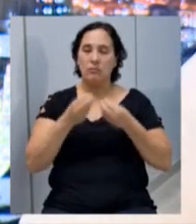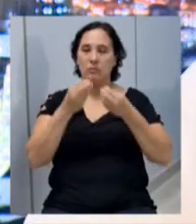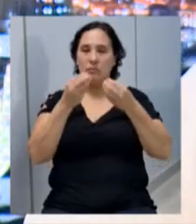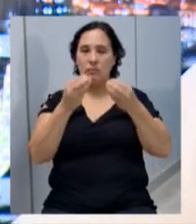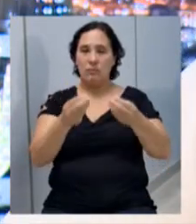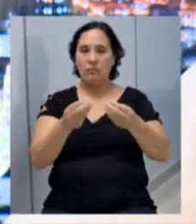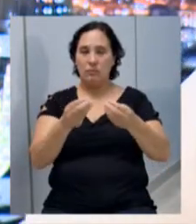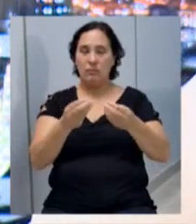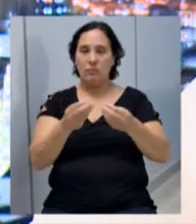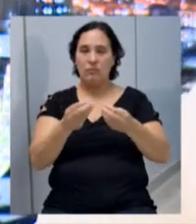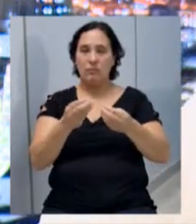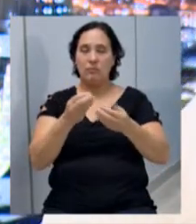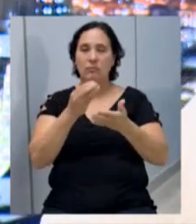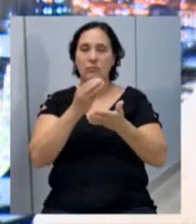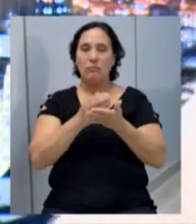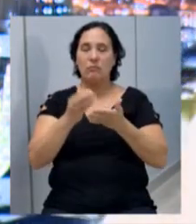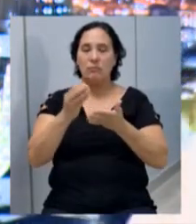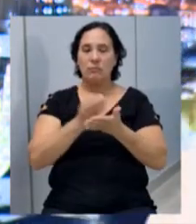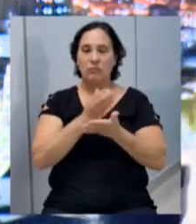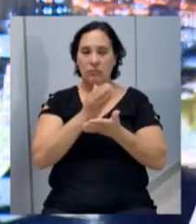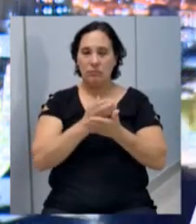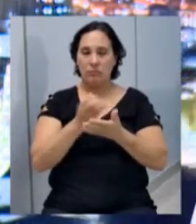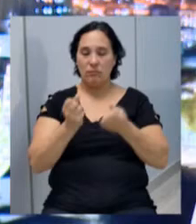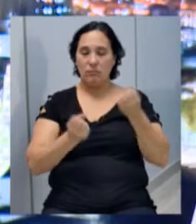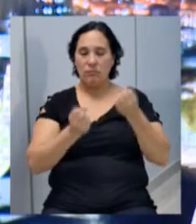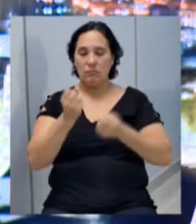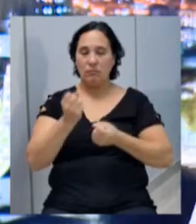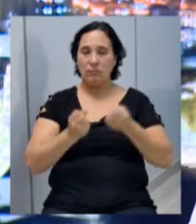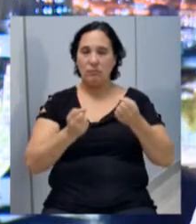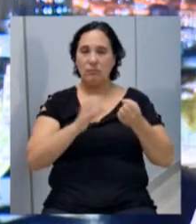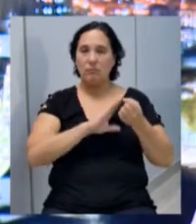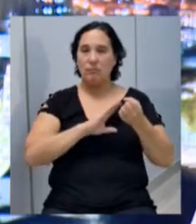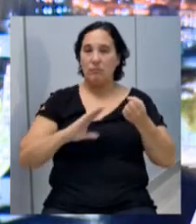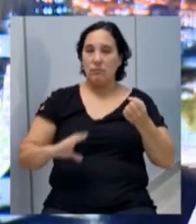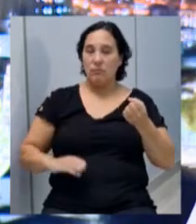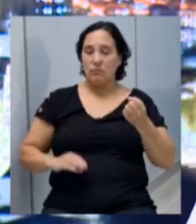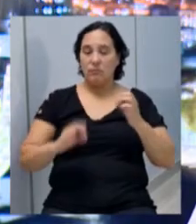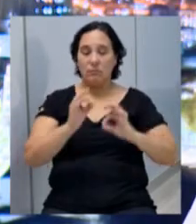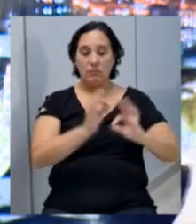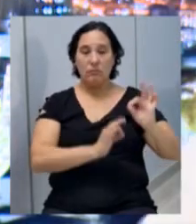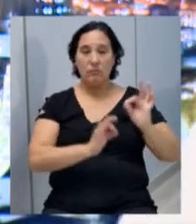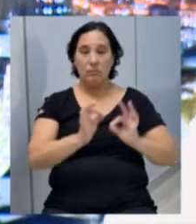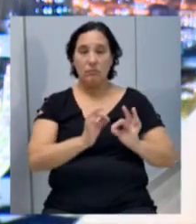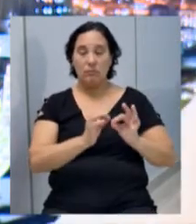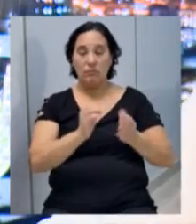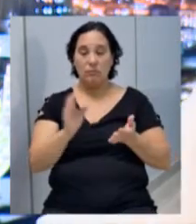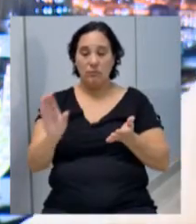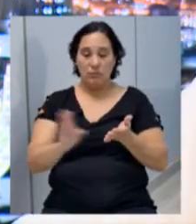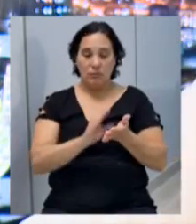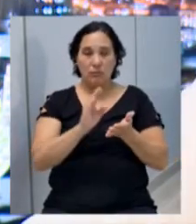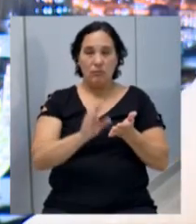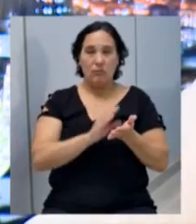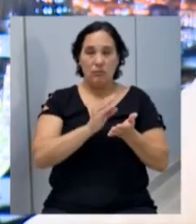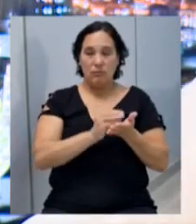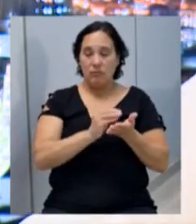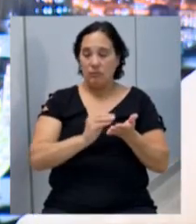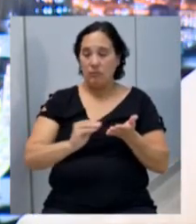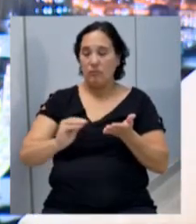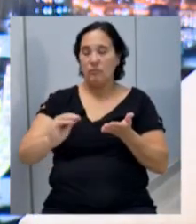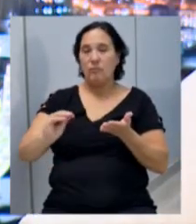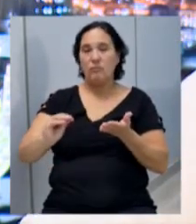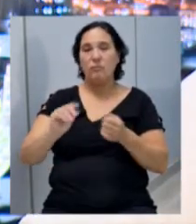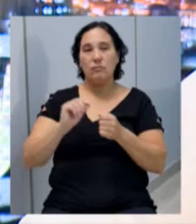parcial do veículo que esta casa, através do remanageamento de recursos, destinou para